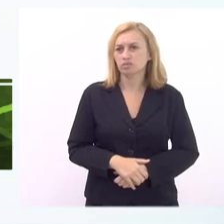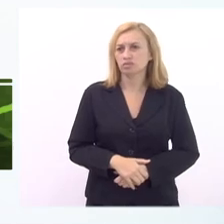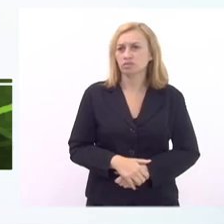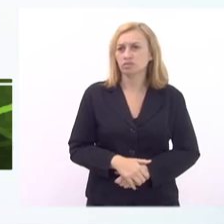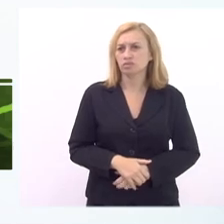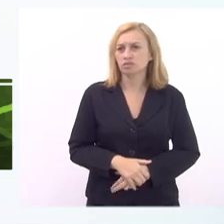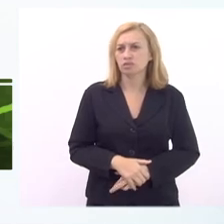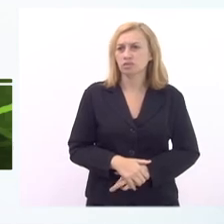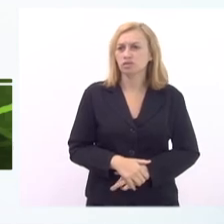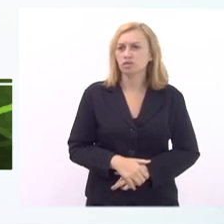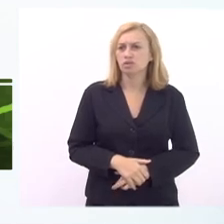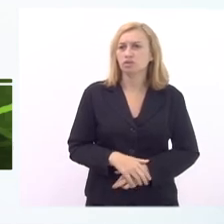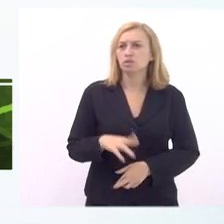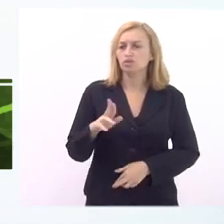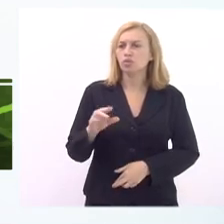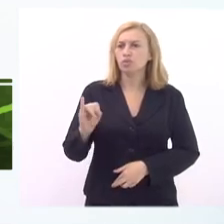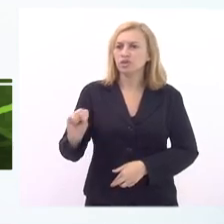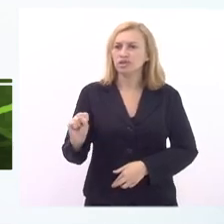da UBS